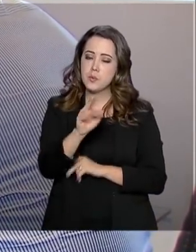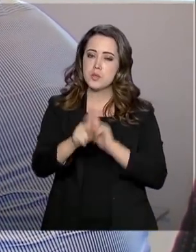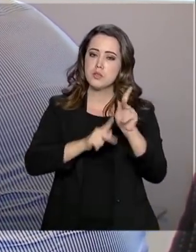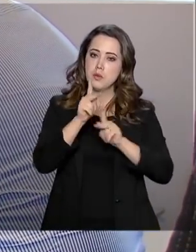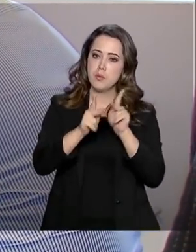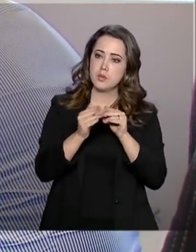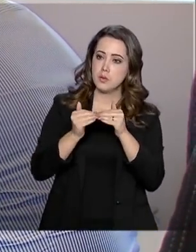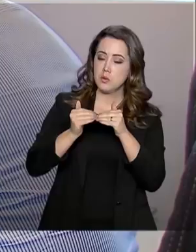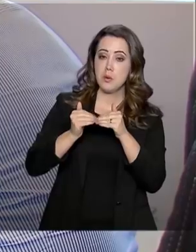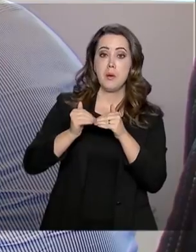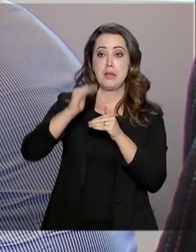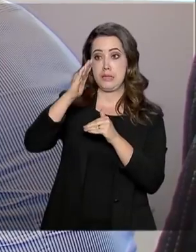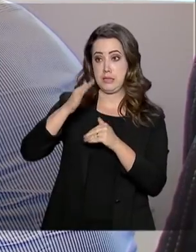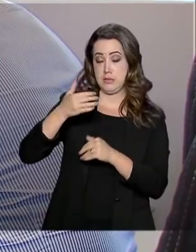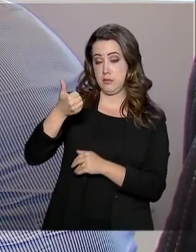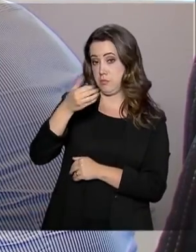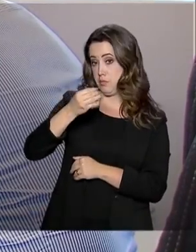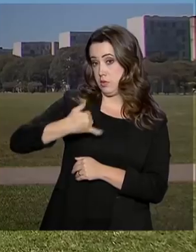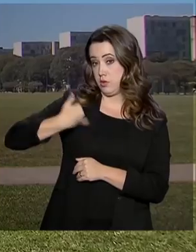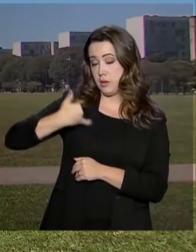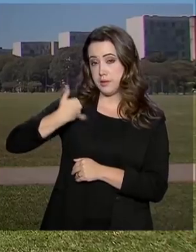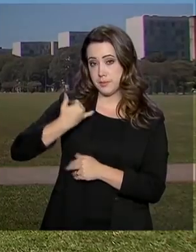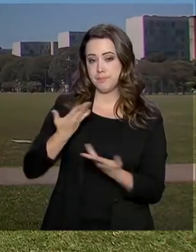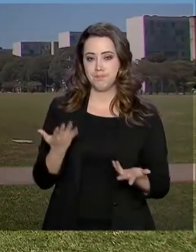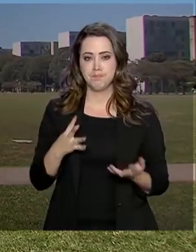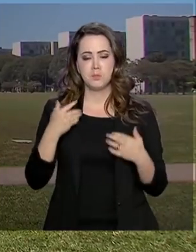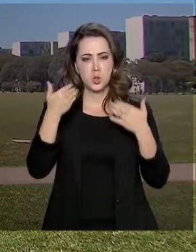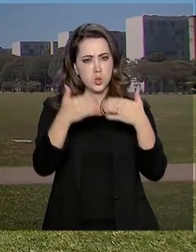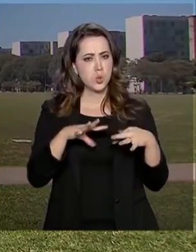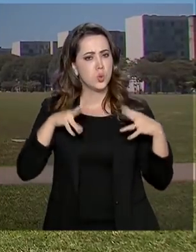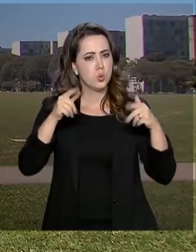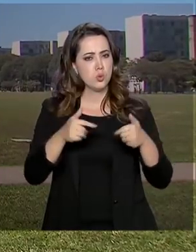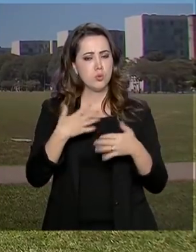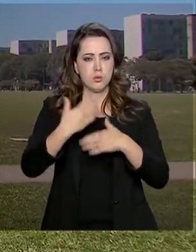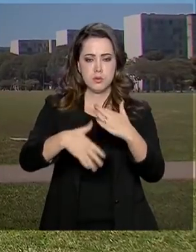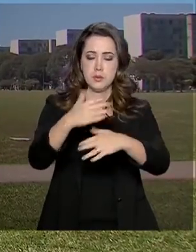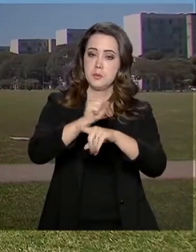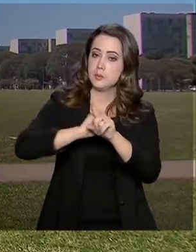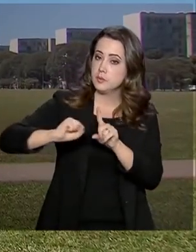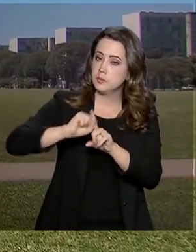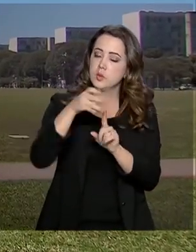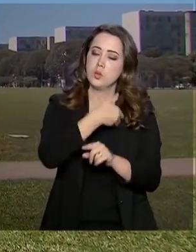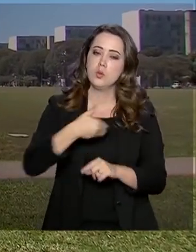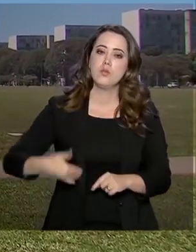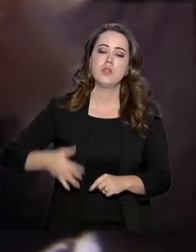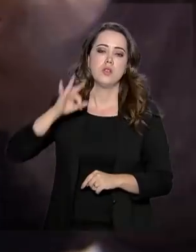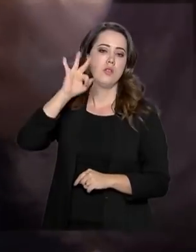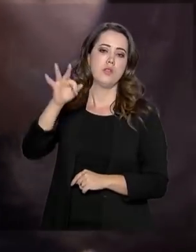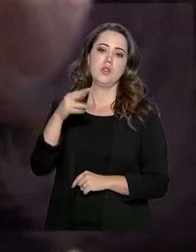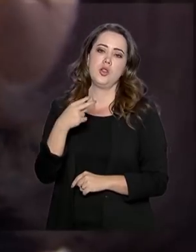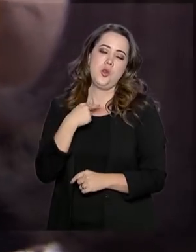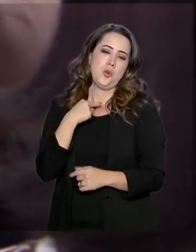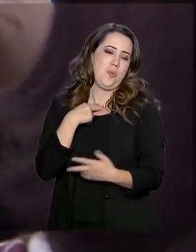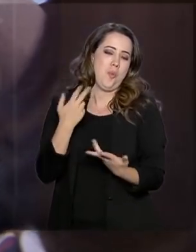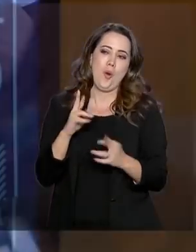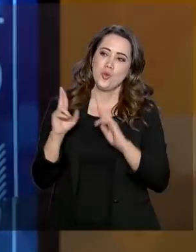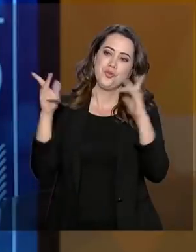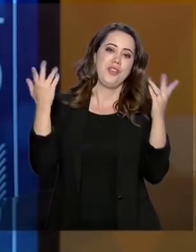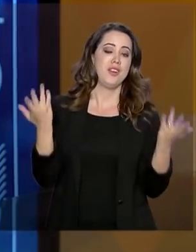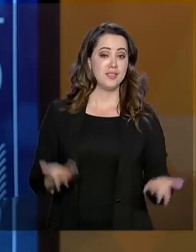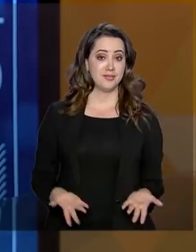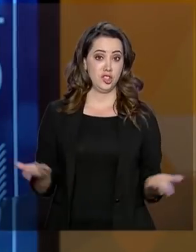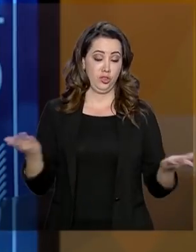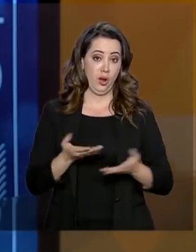10 ou mais anos de idade. Diante de todo esse avanço na sociedade, o governo federal não poderia seguir outro rumo